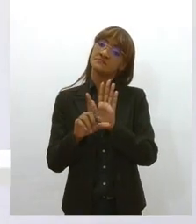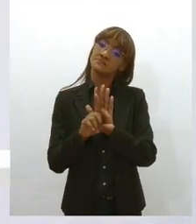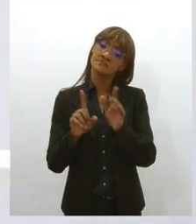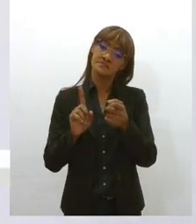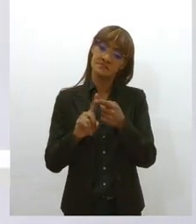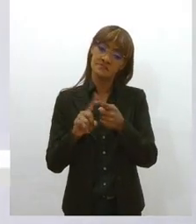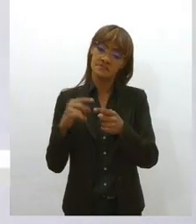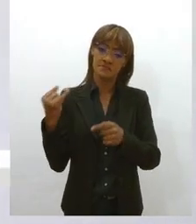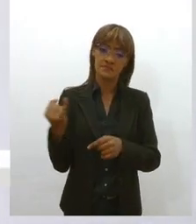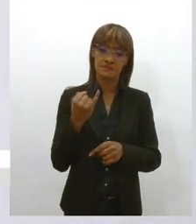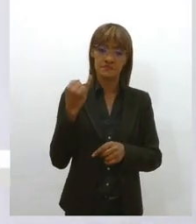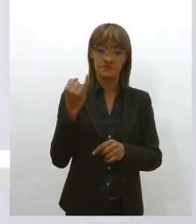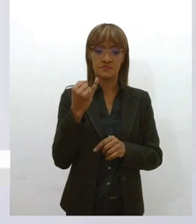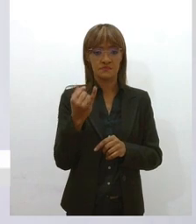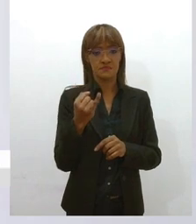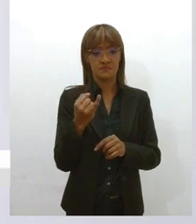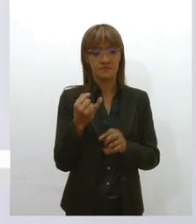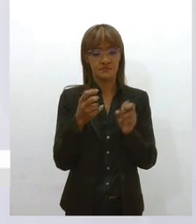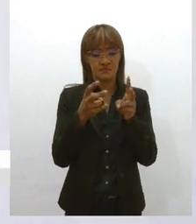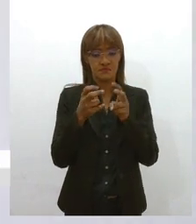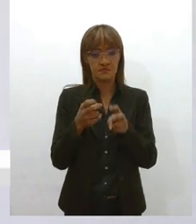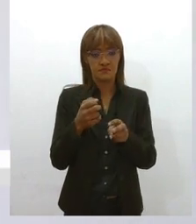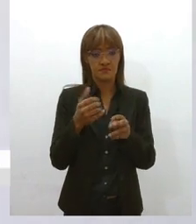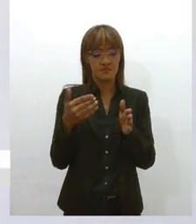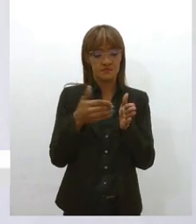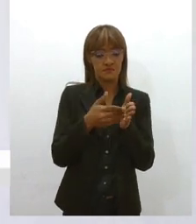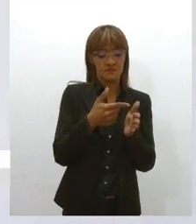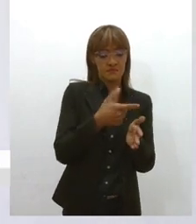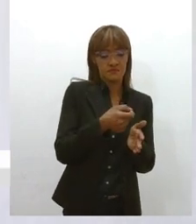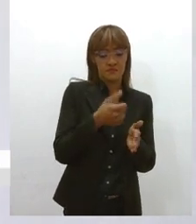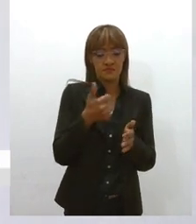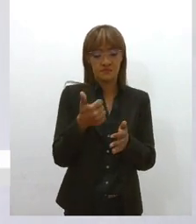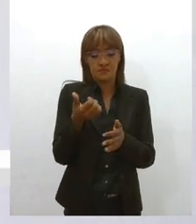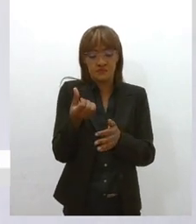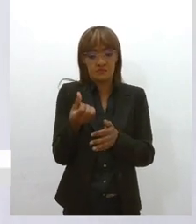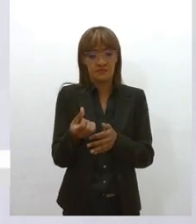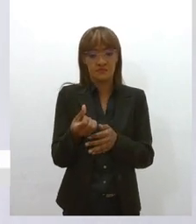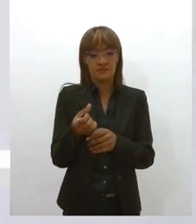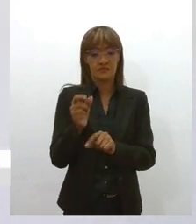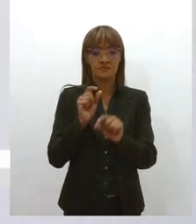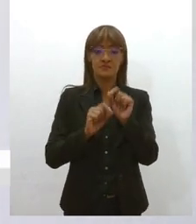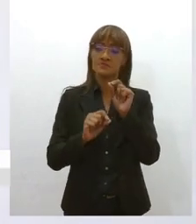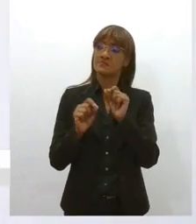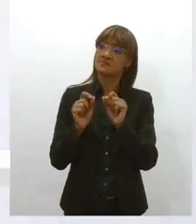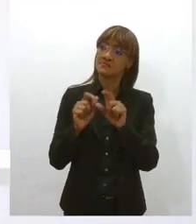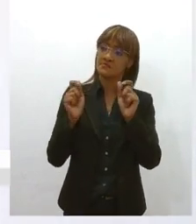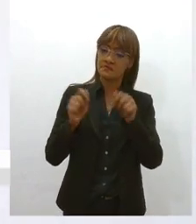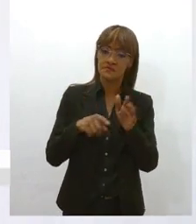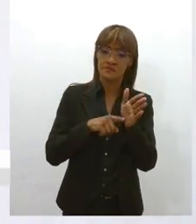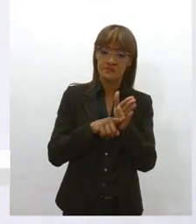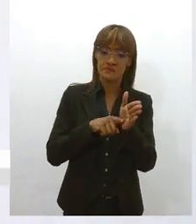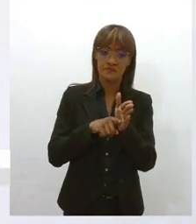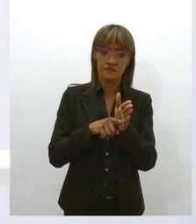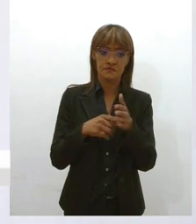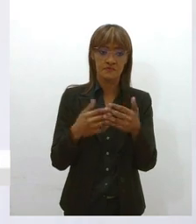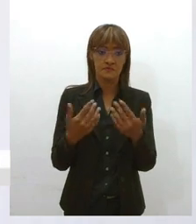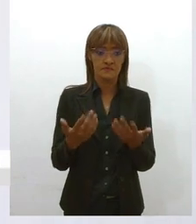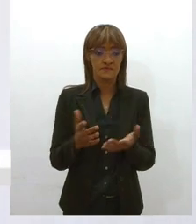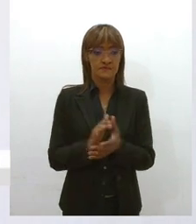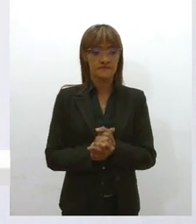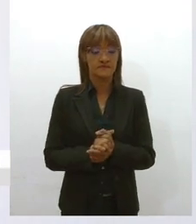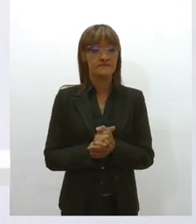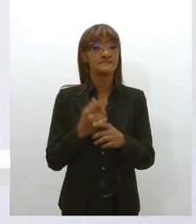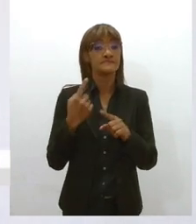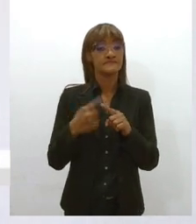como a pesquisa, ela foi até 2016, eu diria que, de certo modo, essa pesquisa, ela já está um pouco datada, porque em